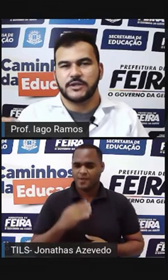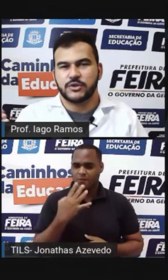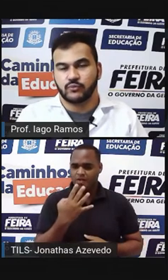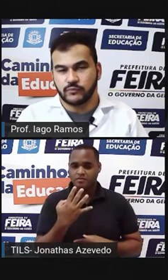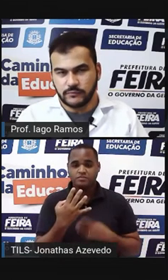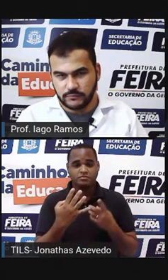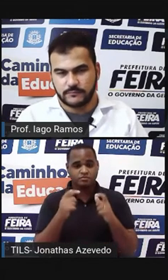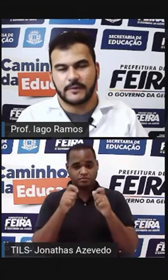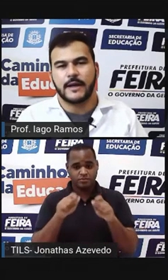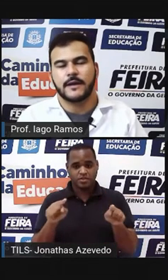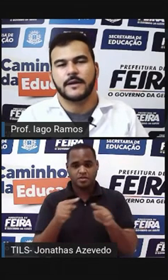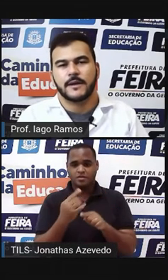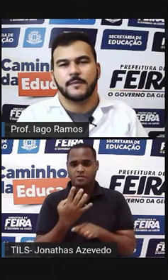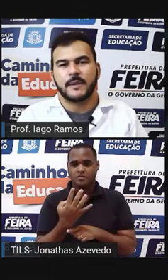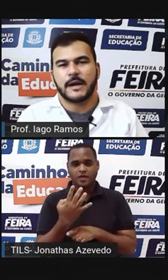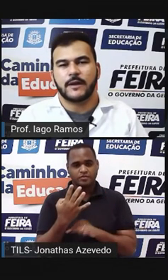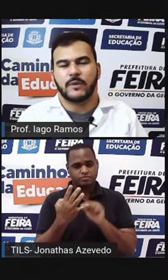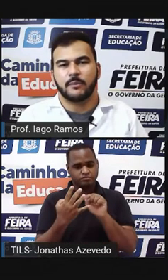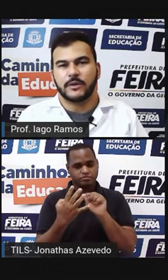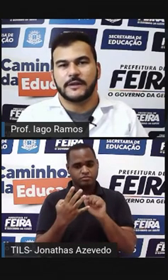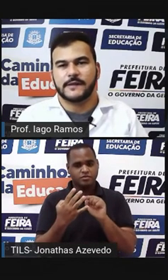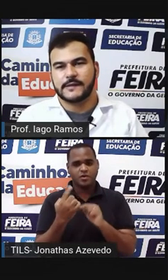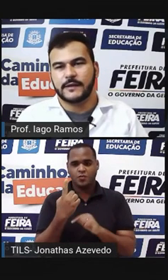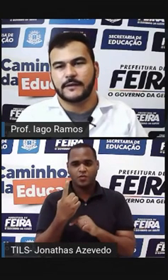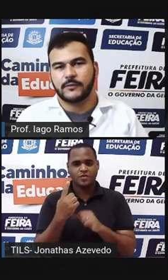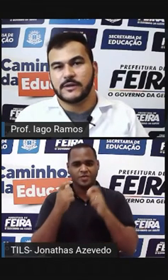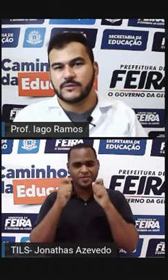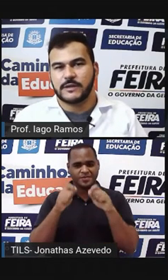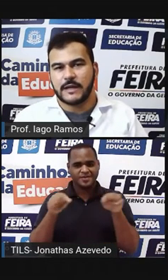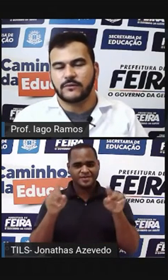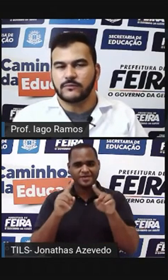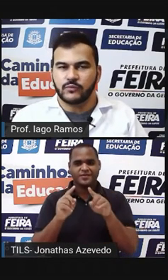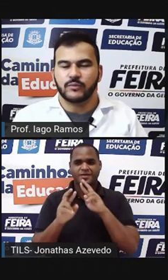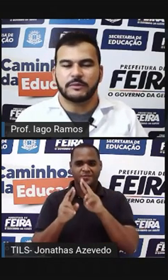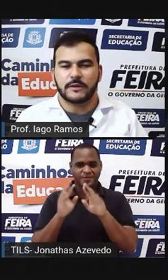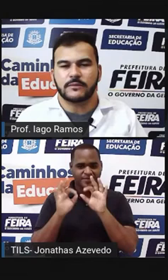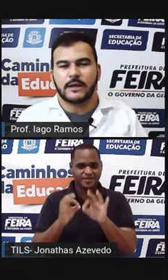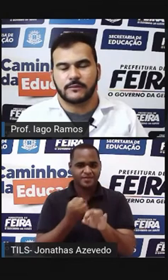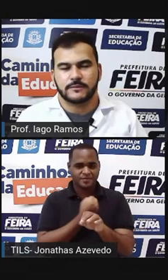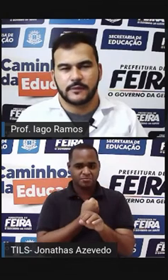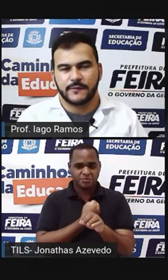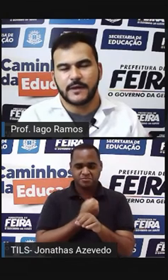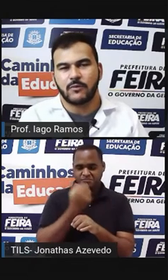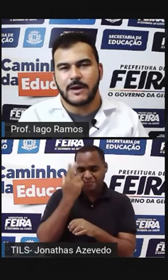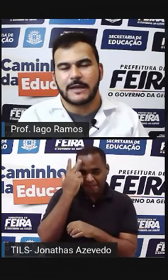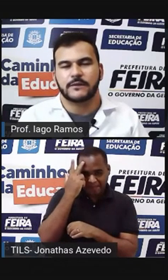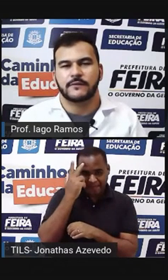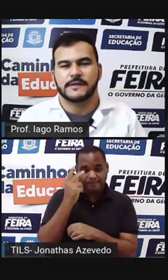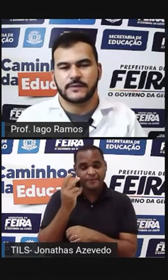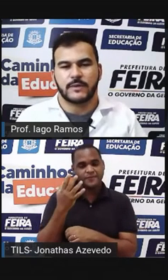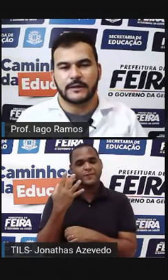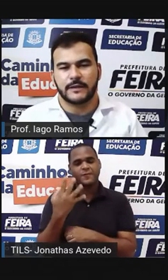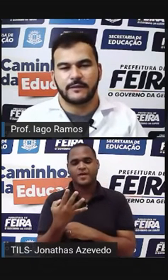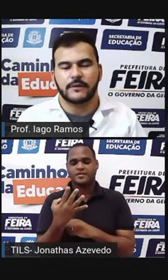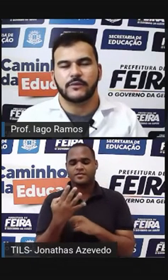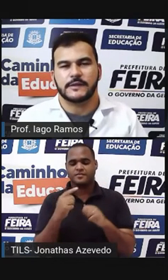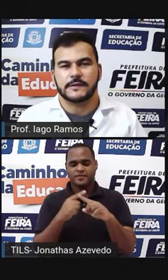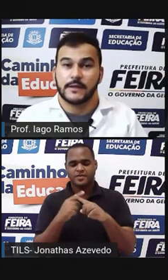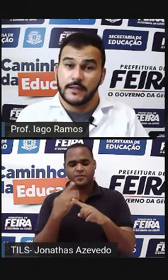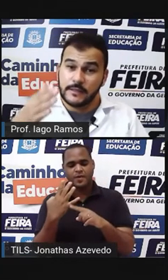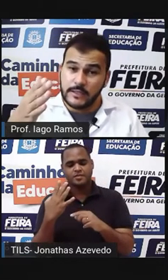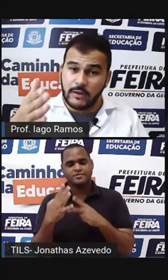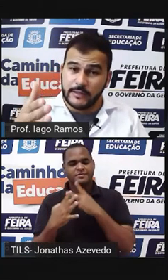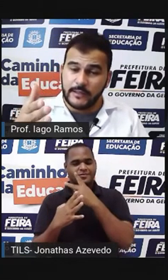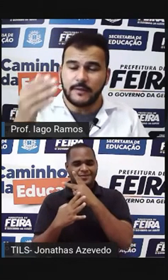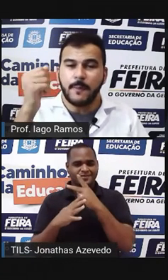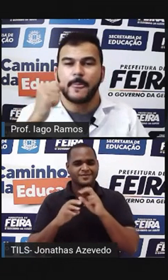expoente 1 Para uma potência que tenha o resultado Um número natural Então fica 4 vezes 4 elevado a 2